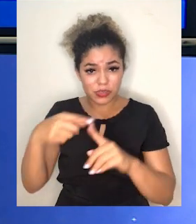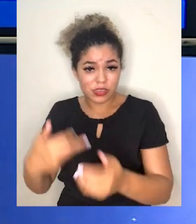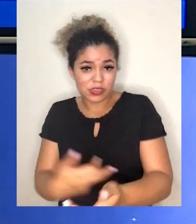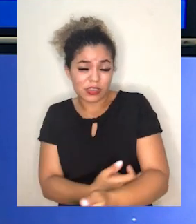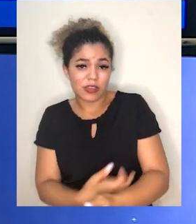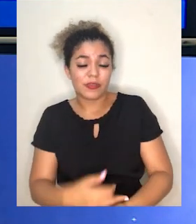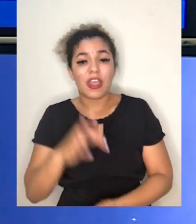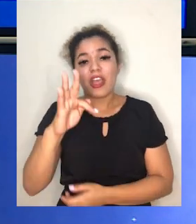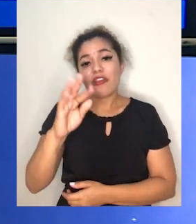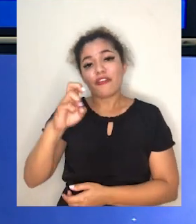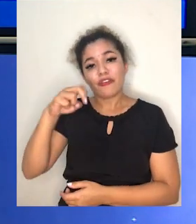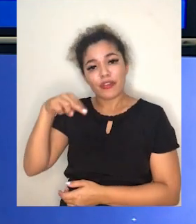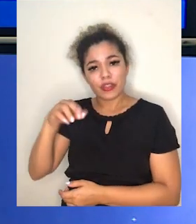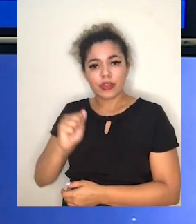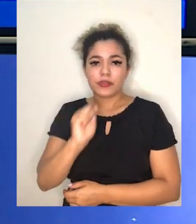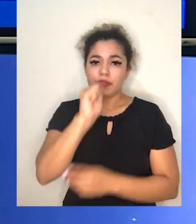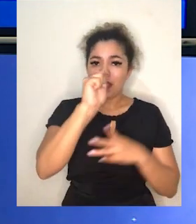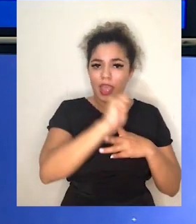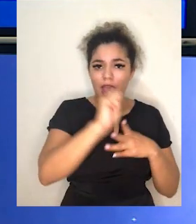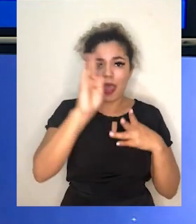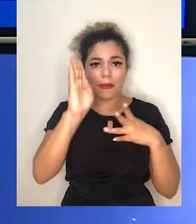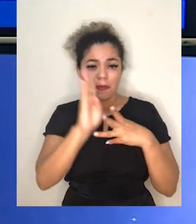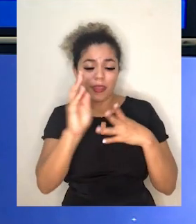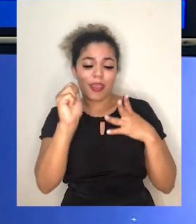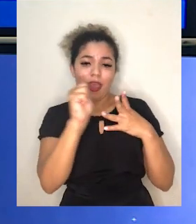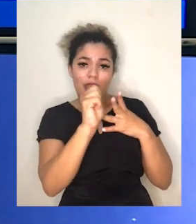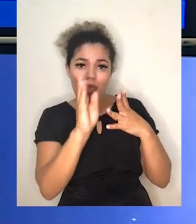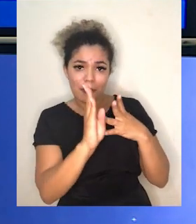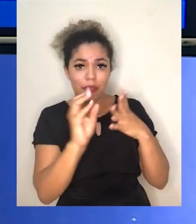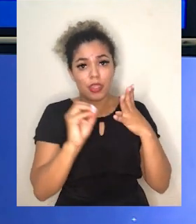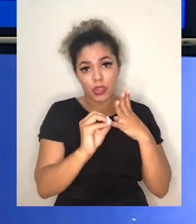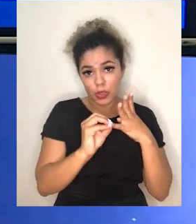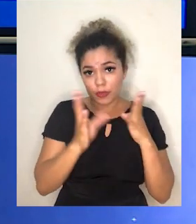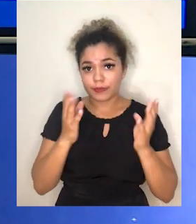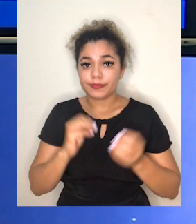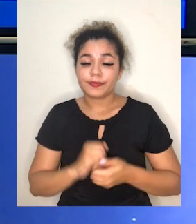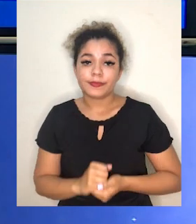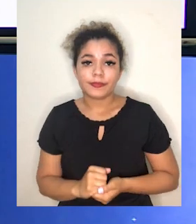características expressadas. A, B, AB e O.